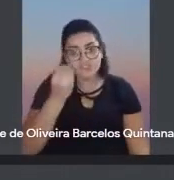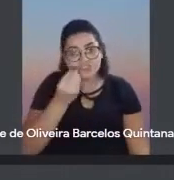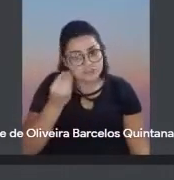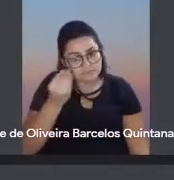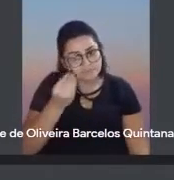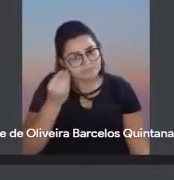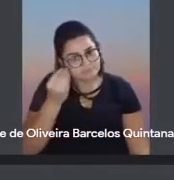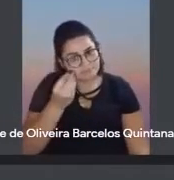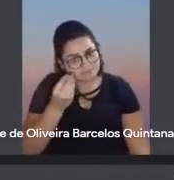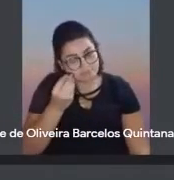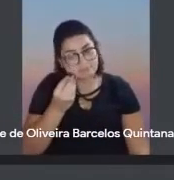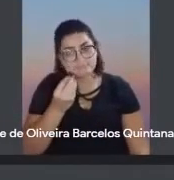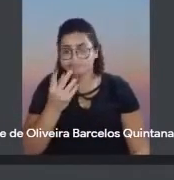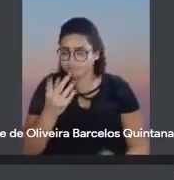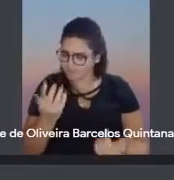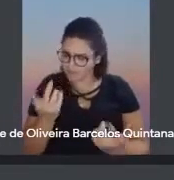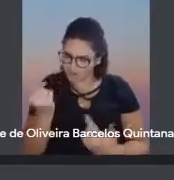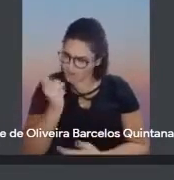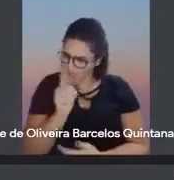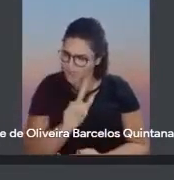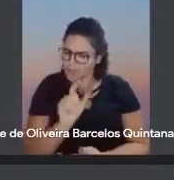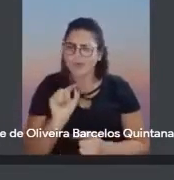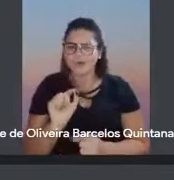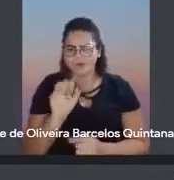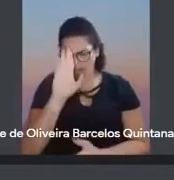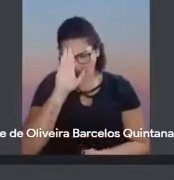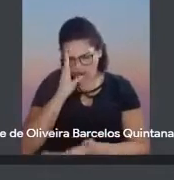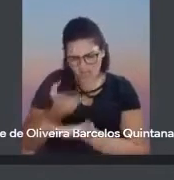sentido, ele supera as suas próprias crenças,